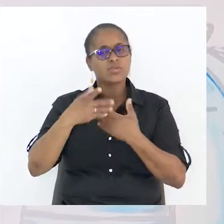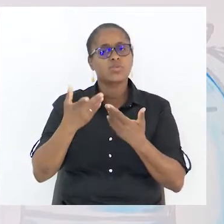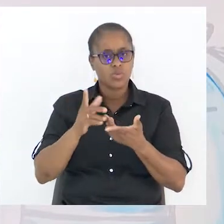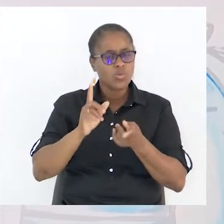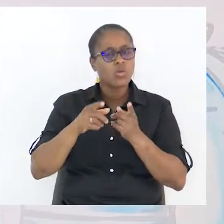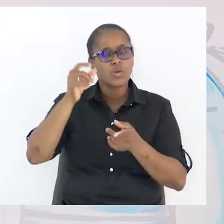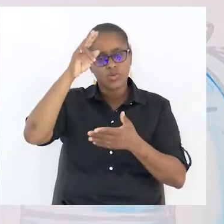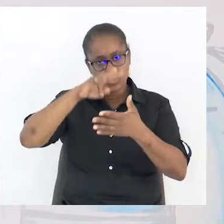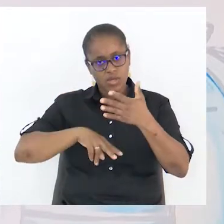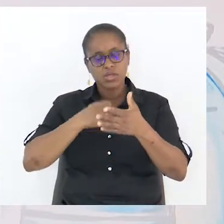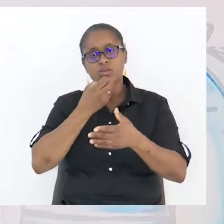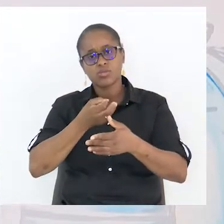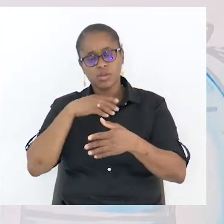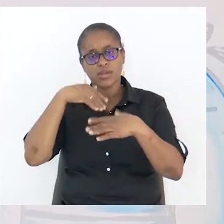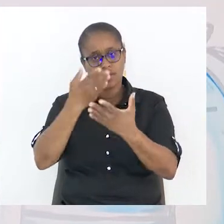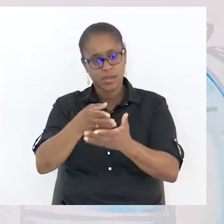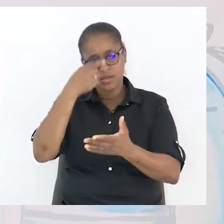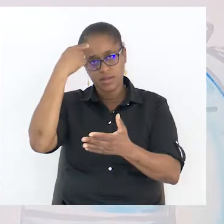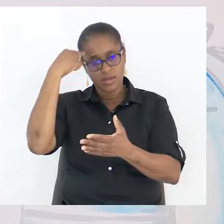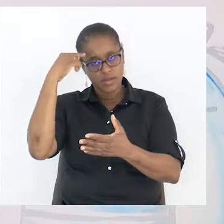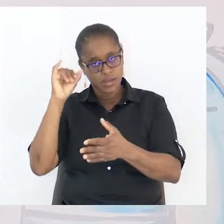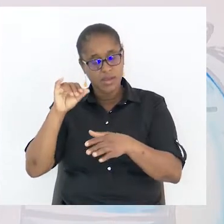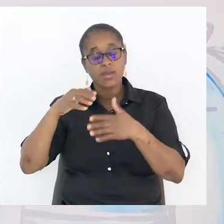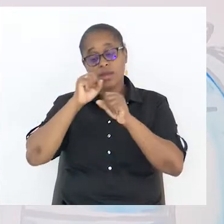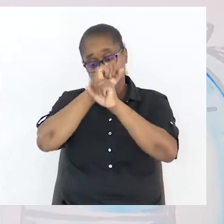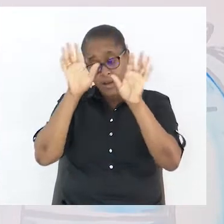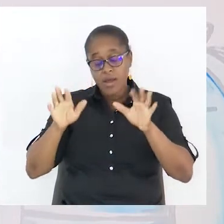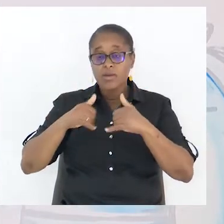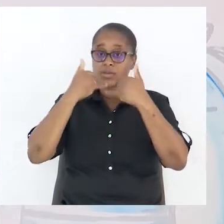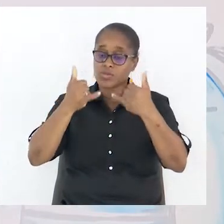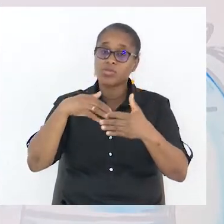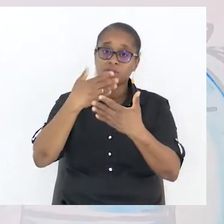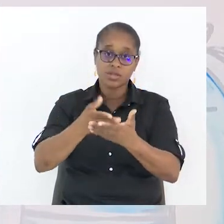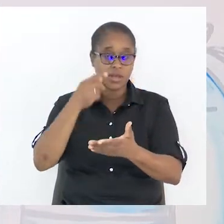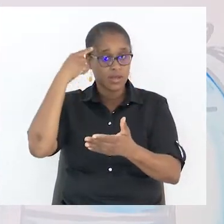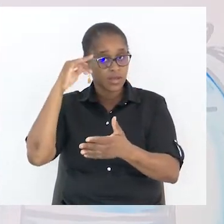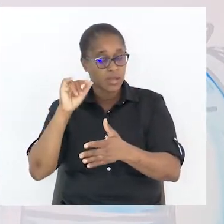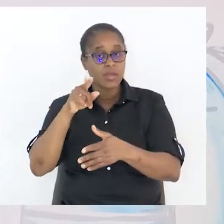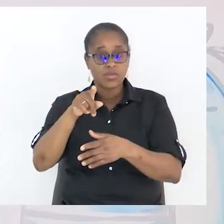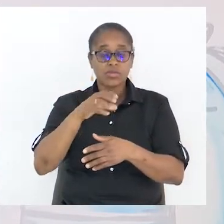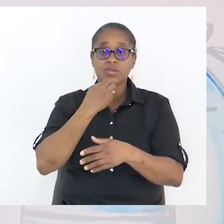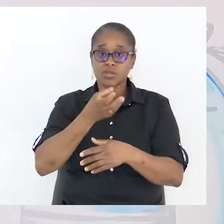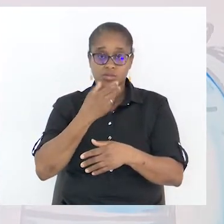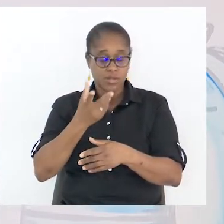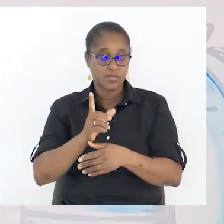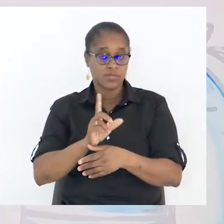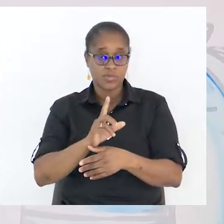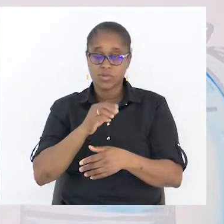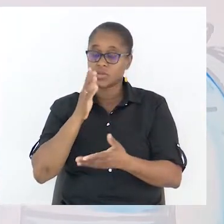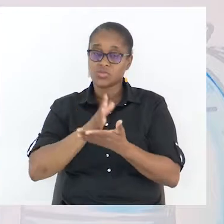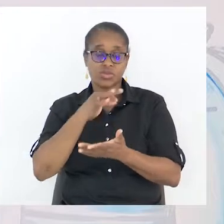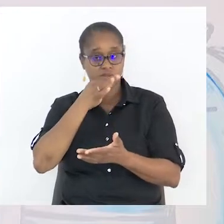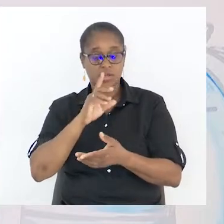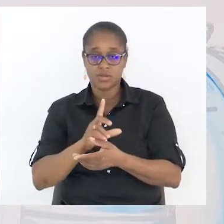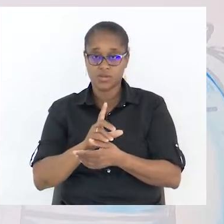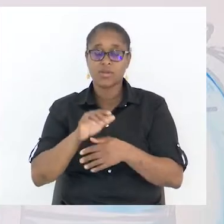depois de dares a ideia, tu tens que justificar, porque não é só dizer. E depois argumentares. Ser aí aquilo